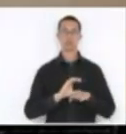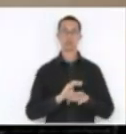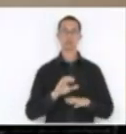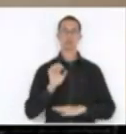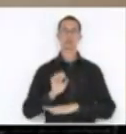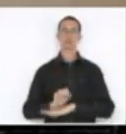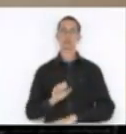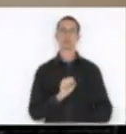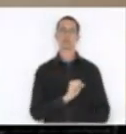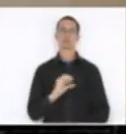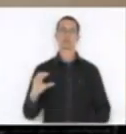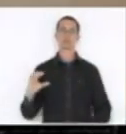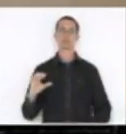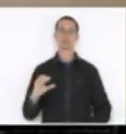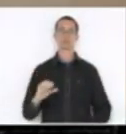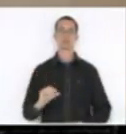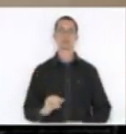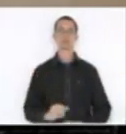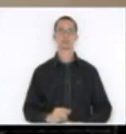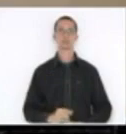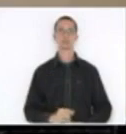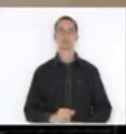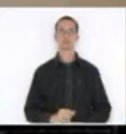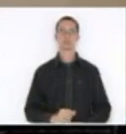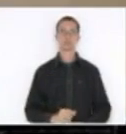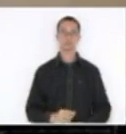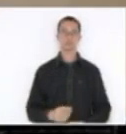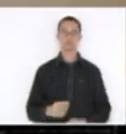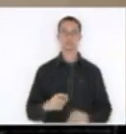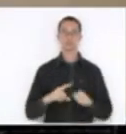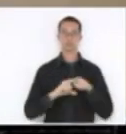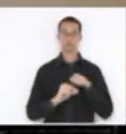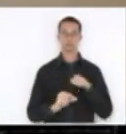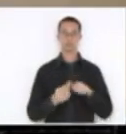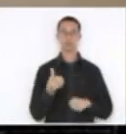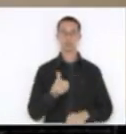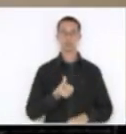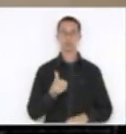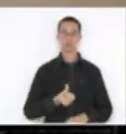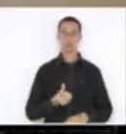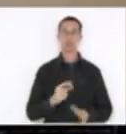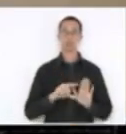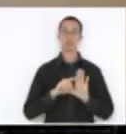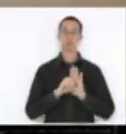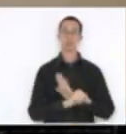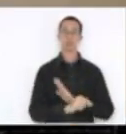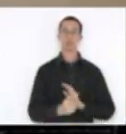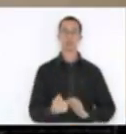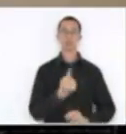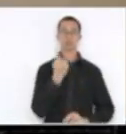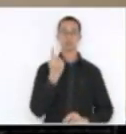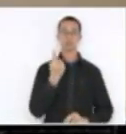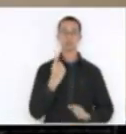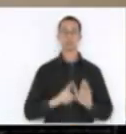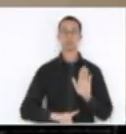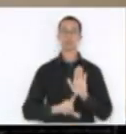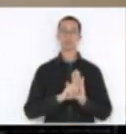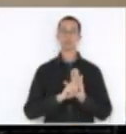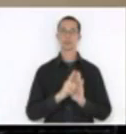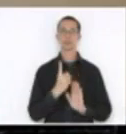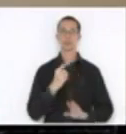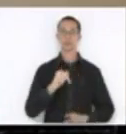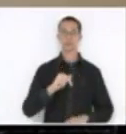Santa Catarina, pelo artigo 6º, inciso 1º, da Lei 17